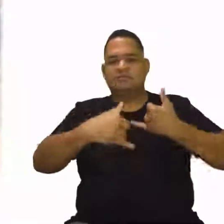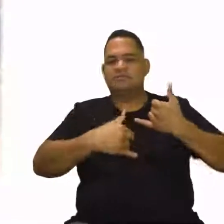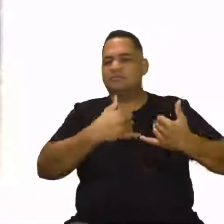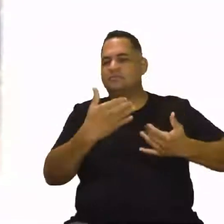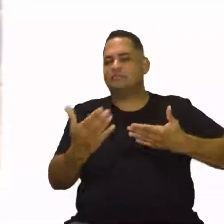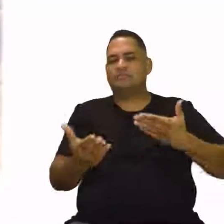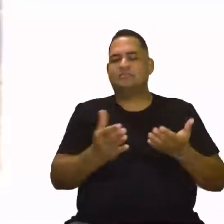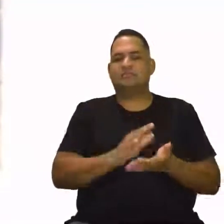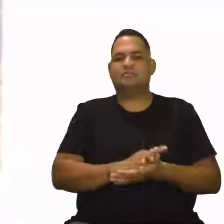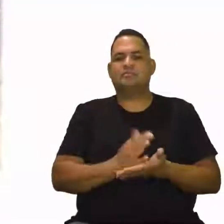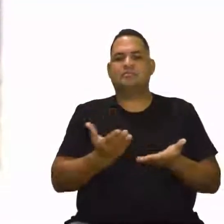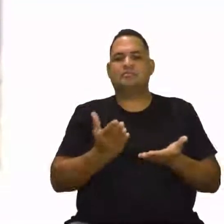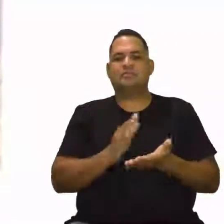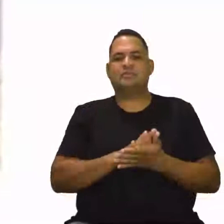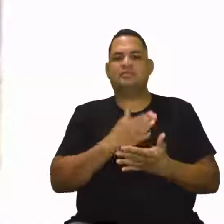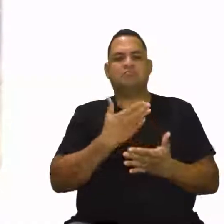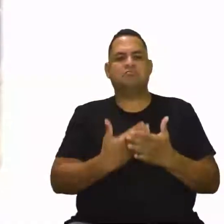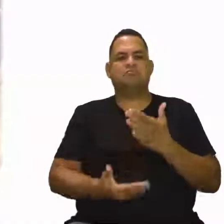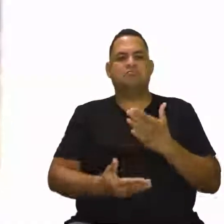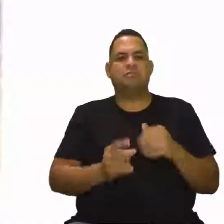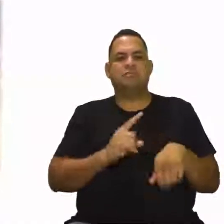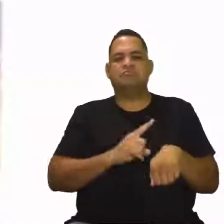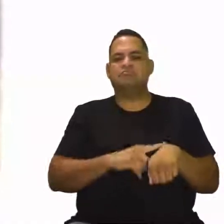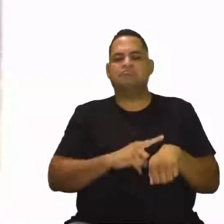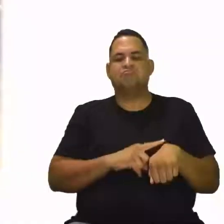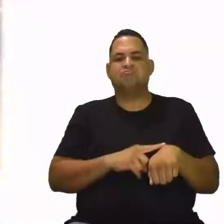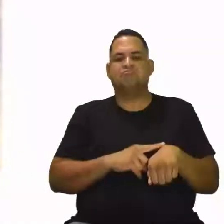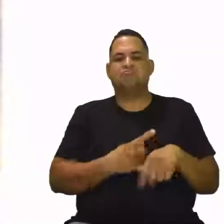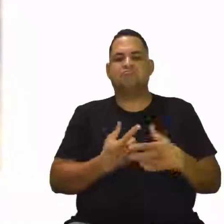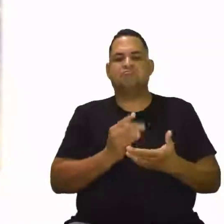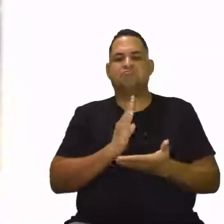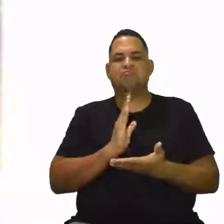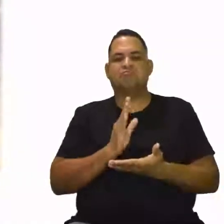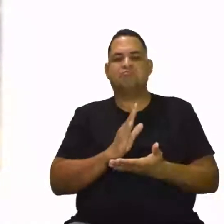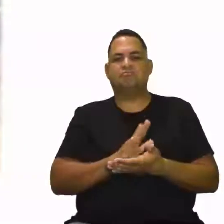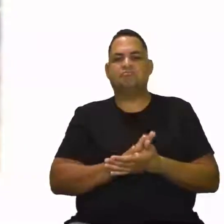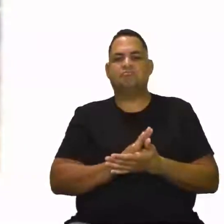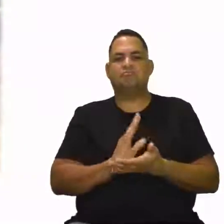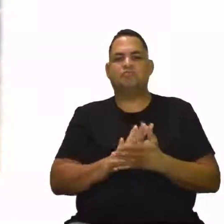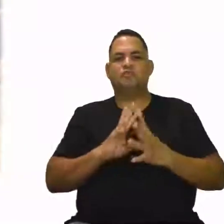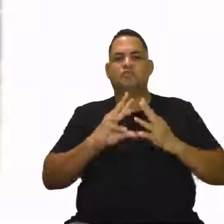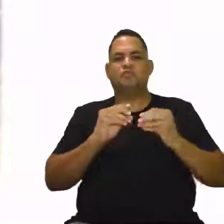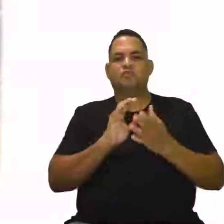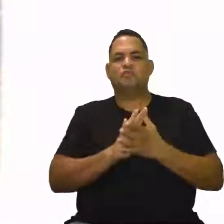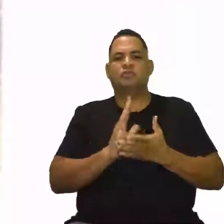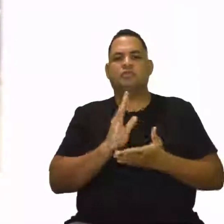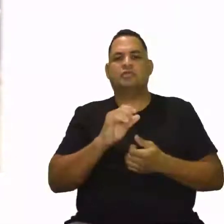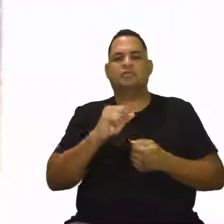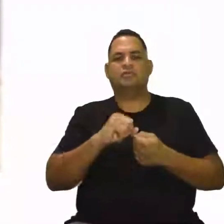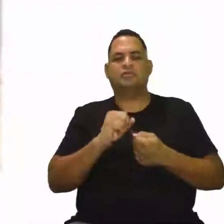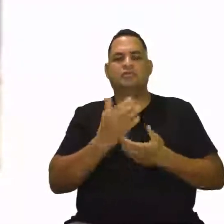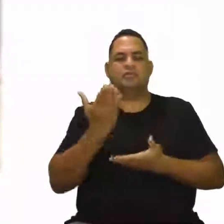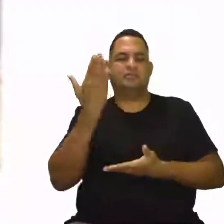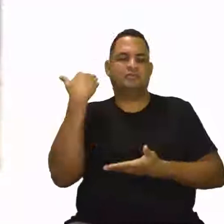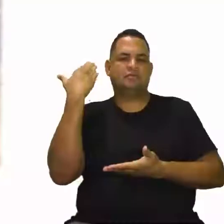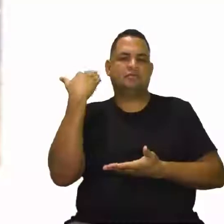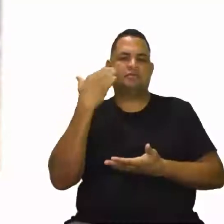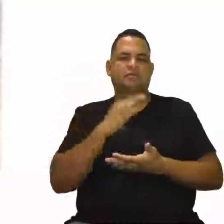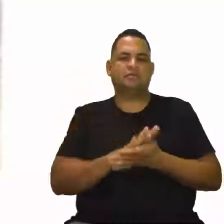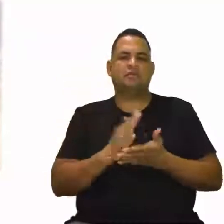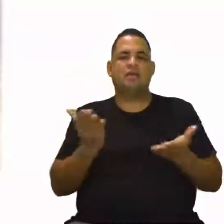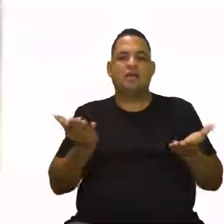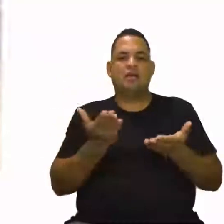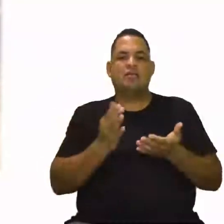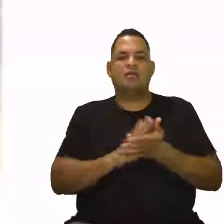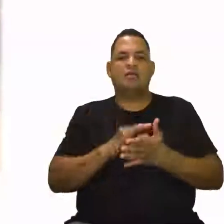envolvendo. Já não perde mais tempo, né, gente? Já tinha que... Tudo que tinha que passar já passou anteriormente. Então, agora é o momento